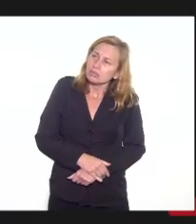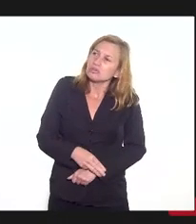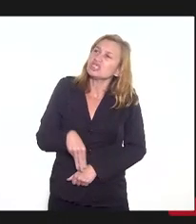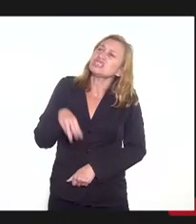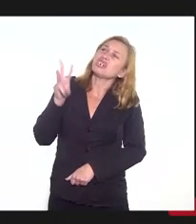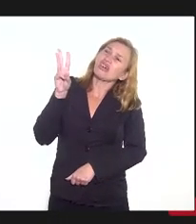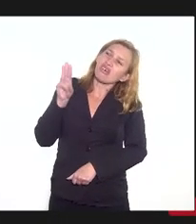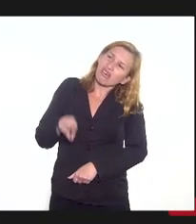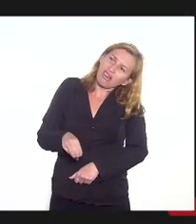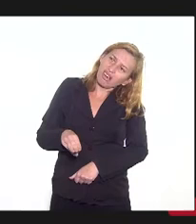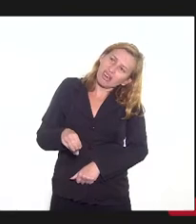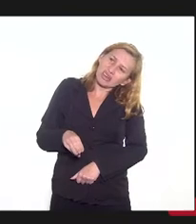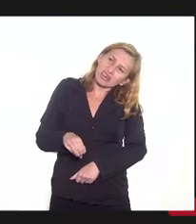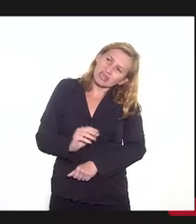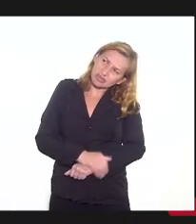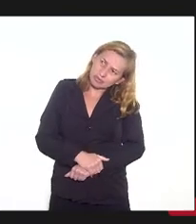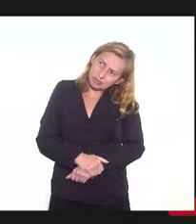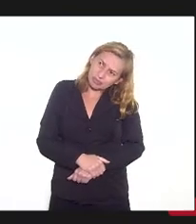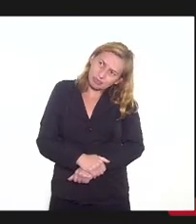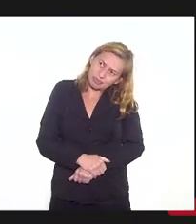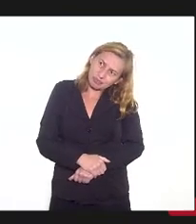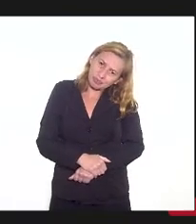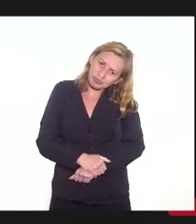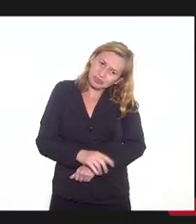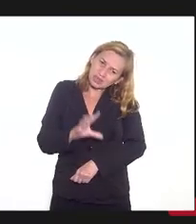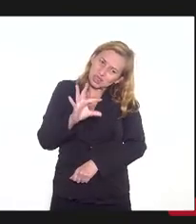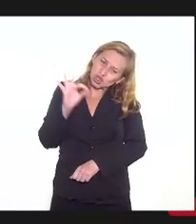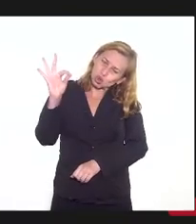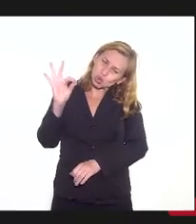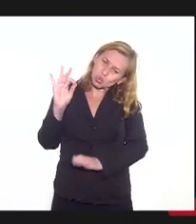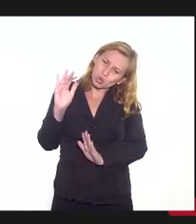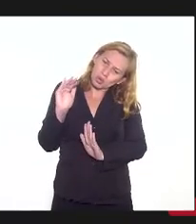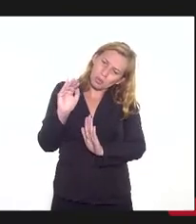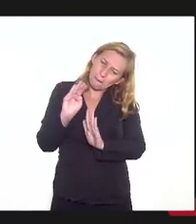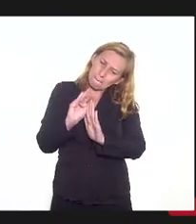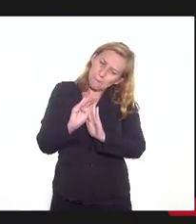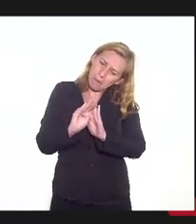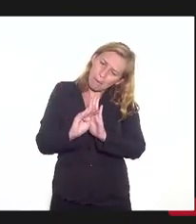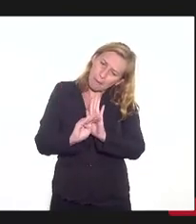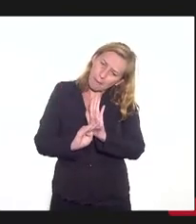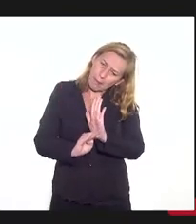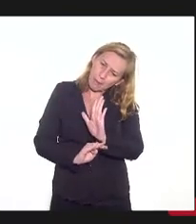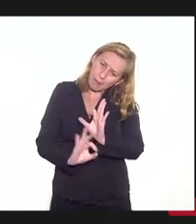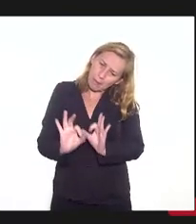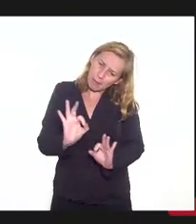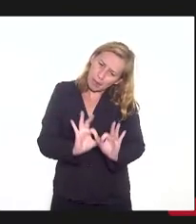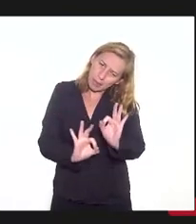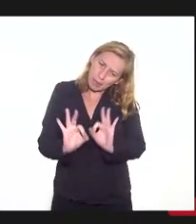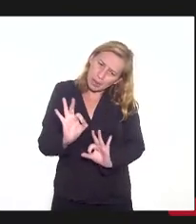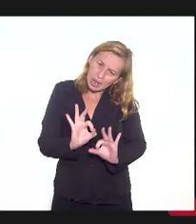definiu, por exemplo, esse cronograma de preparação, apresentação,